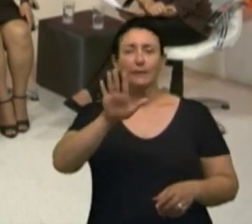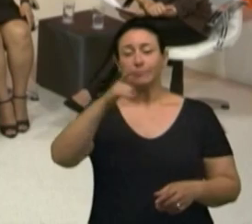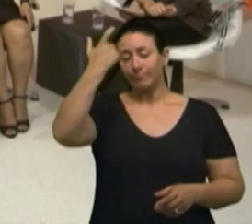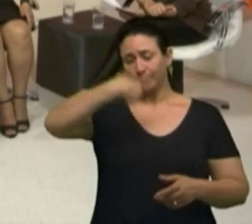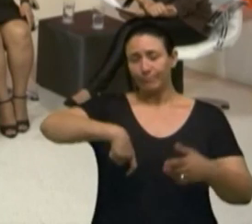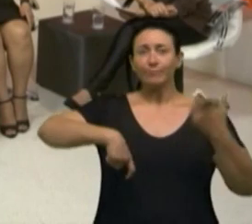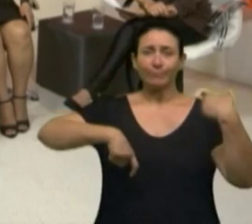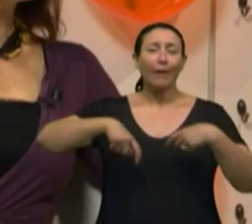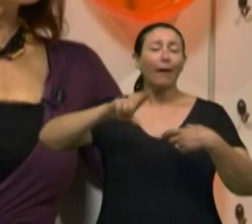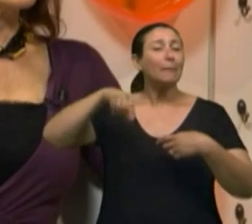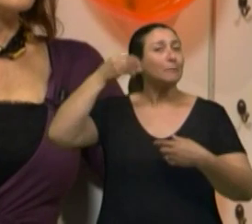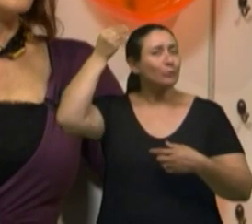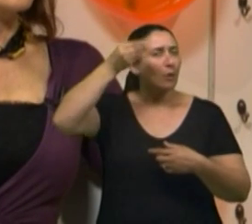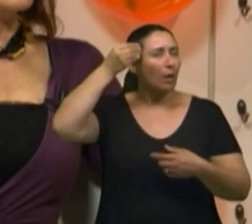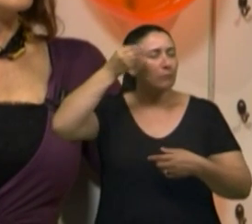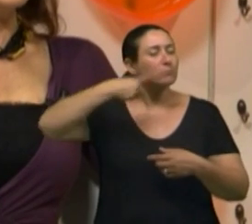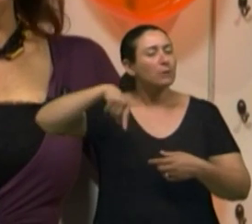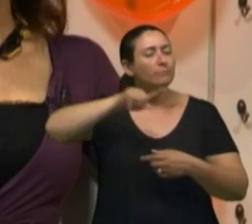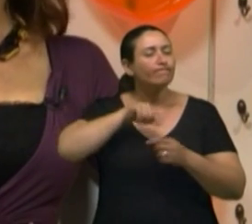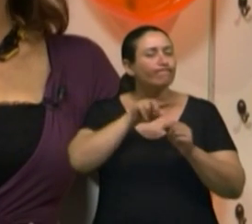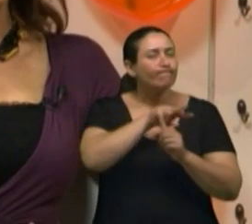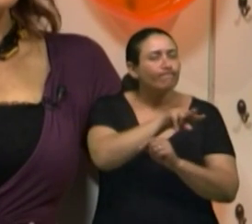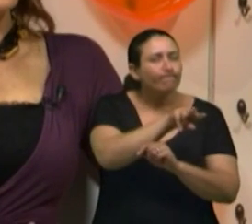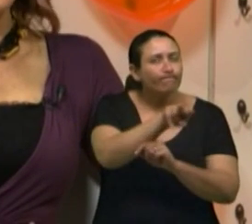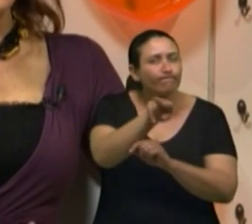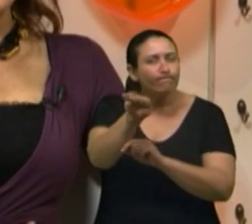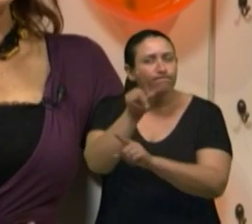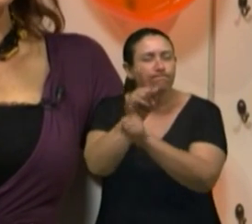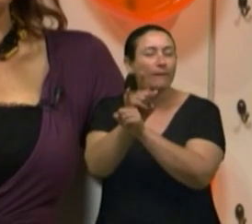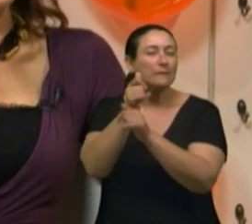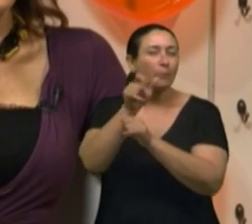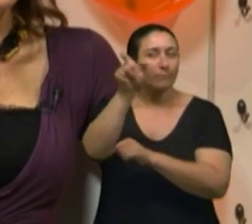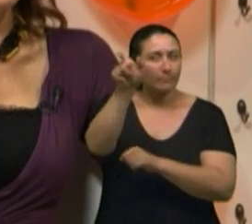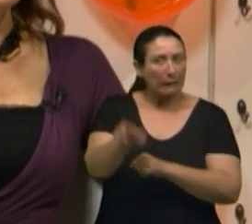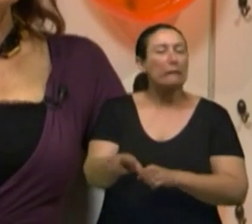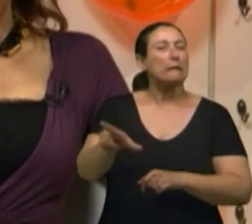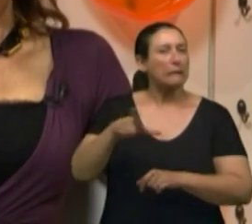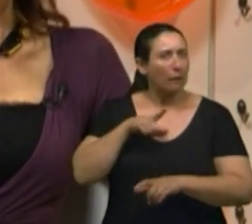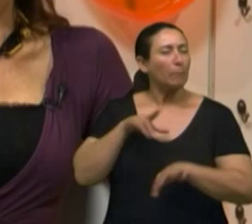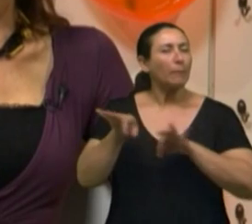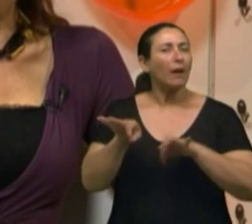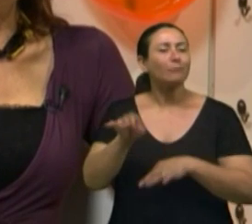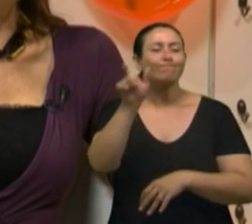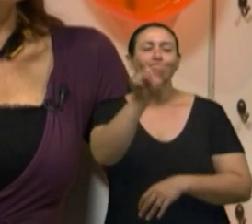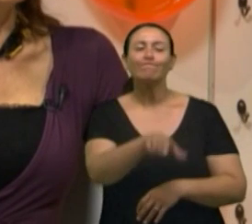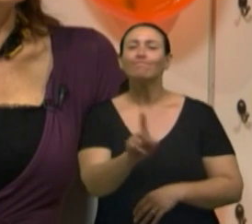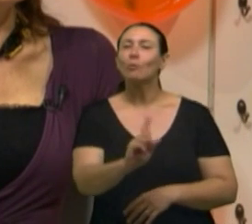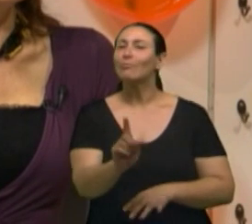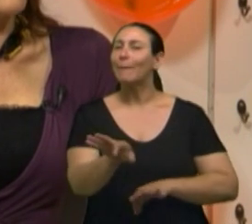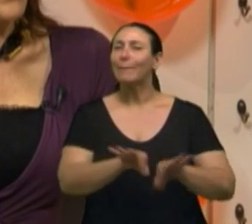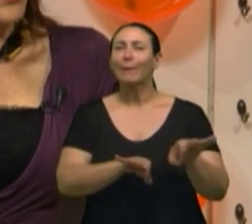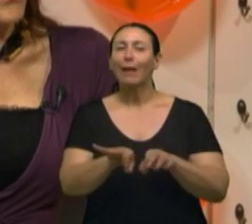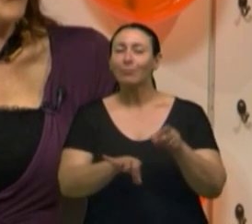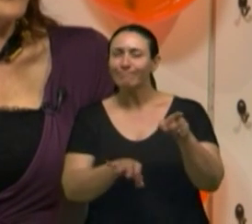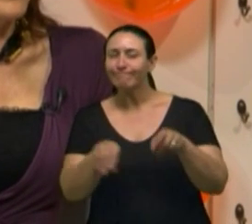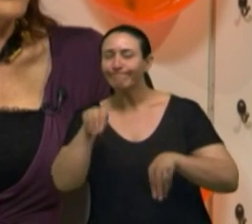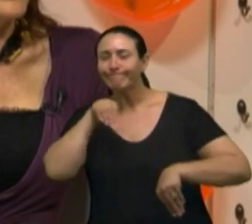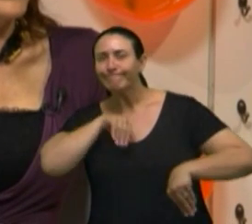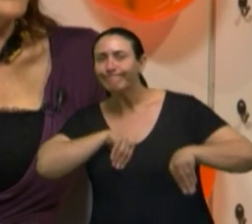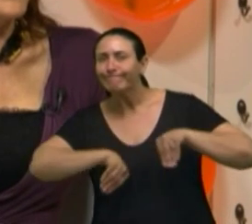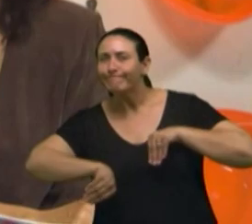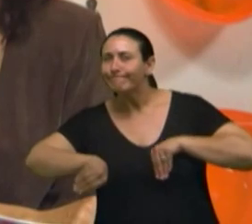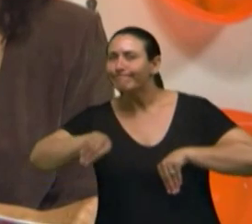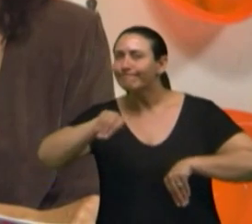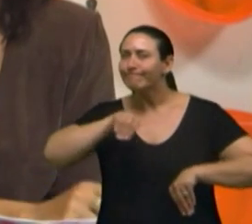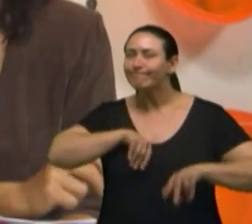temos a oportunidade de detectar quem não está preparado e, pior, deprimido, mal. Porque